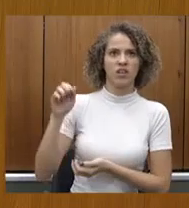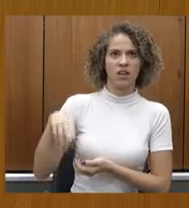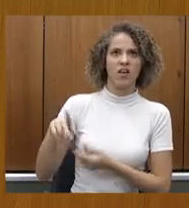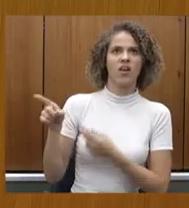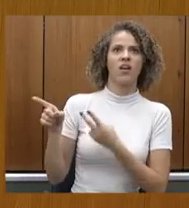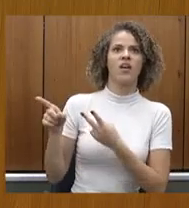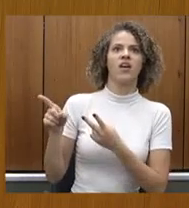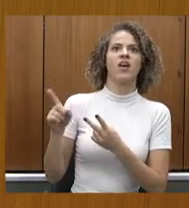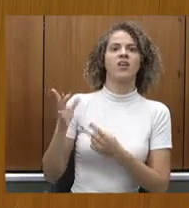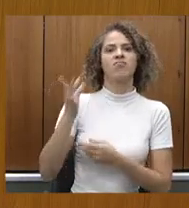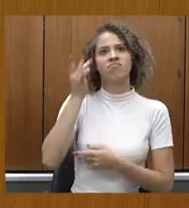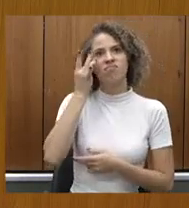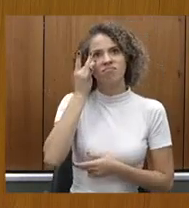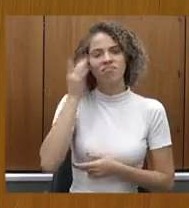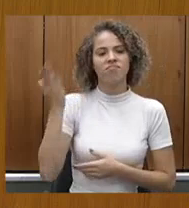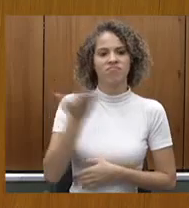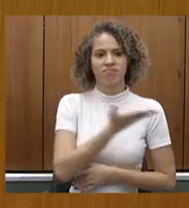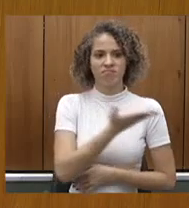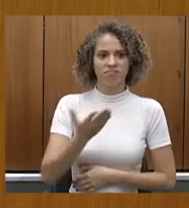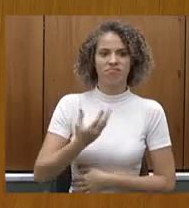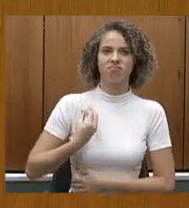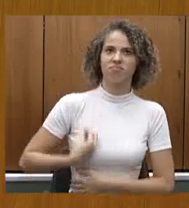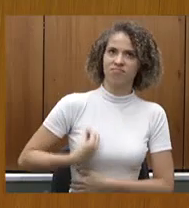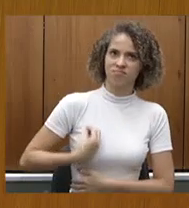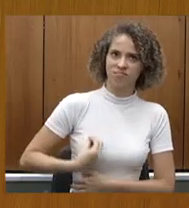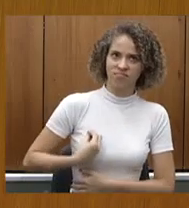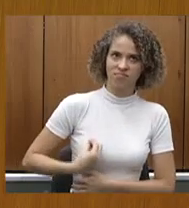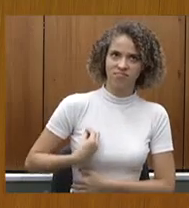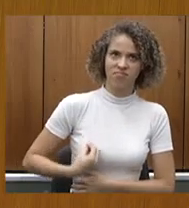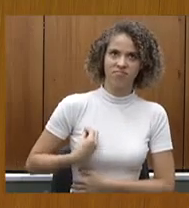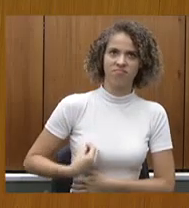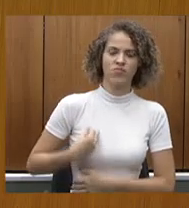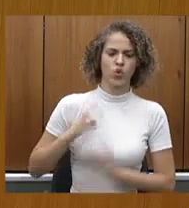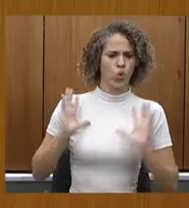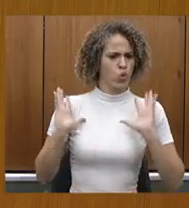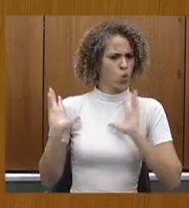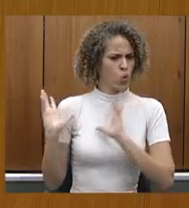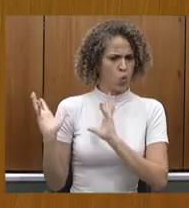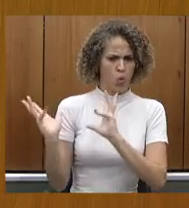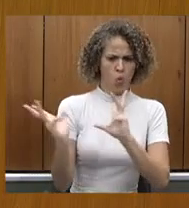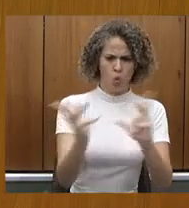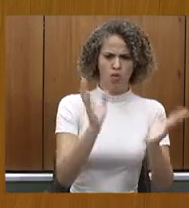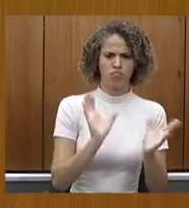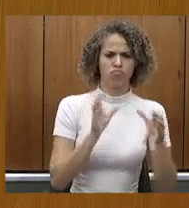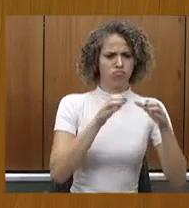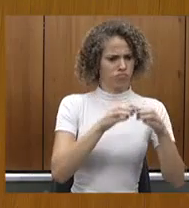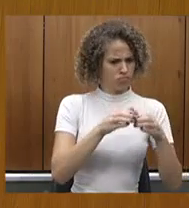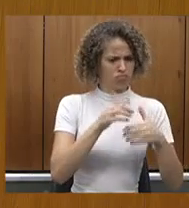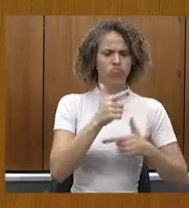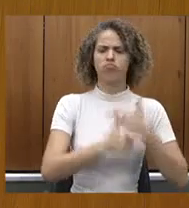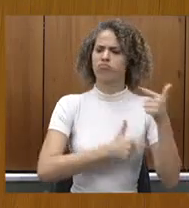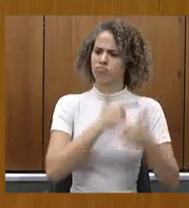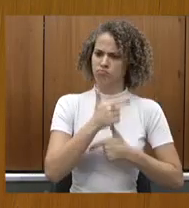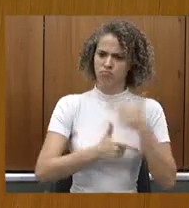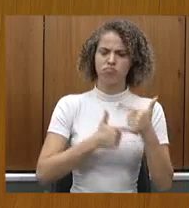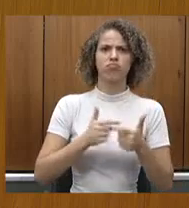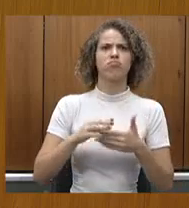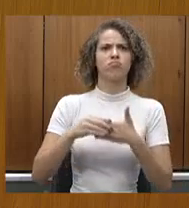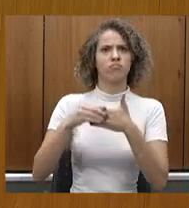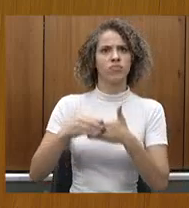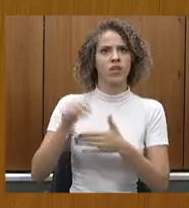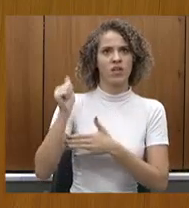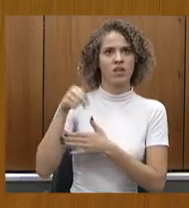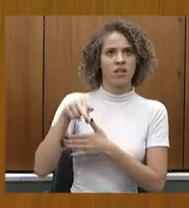virtualmente, parece que perdemos um pouco a conexão, mas está aí ligado. Eu quero cumprimentar o André,